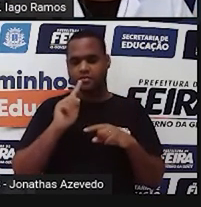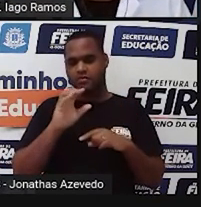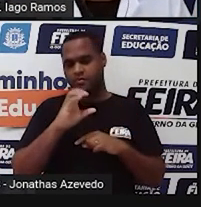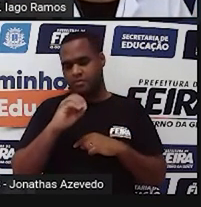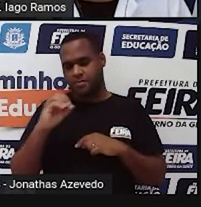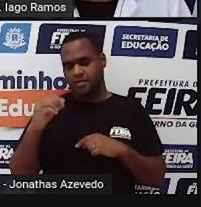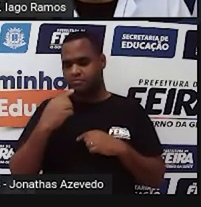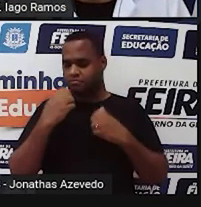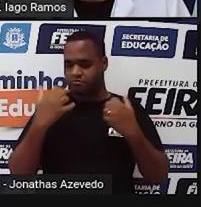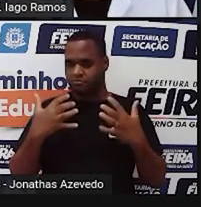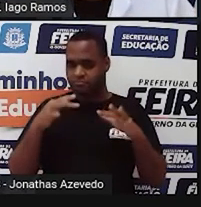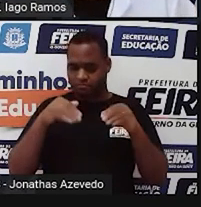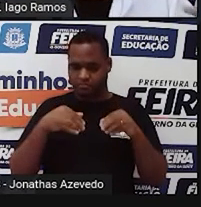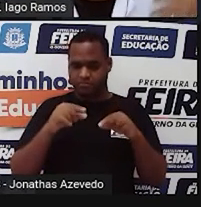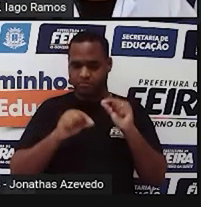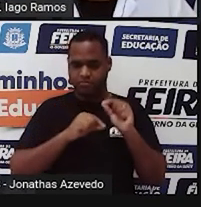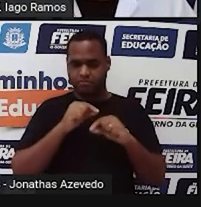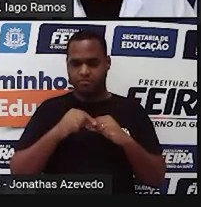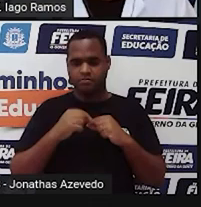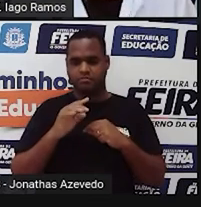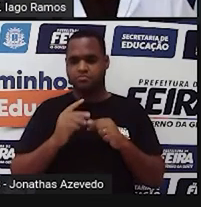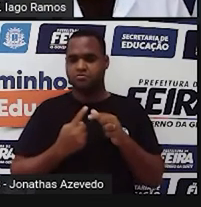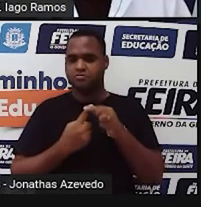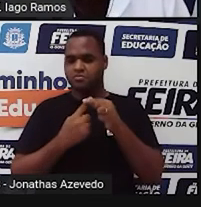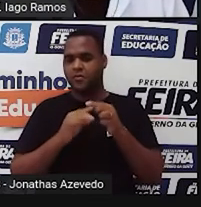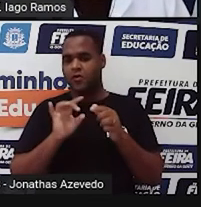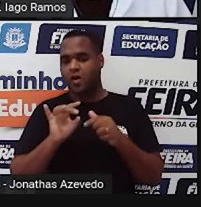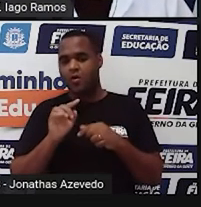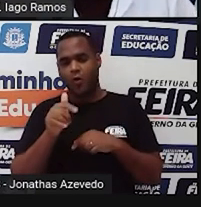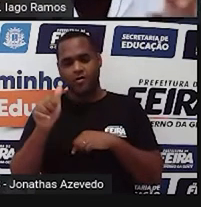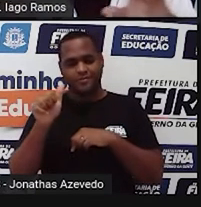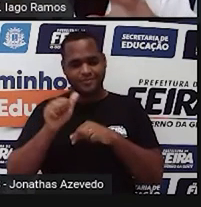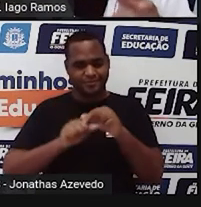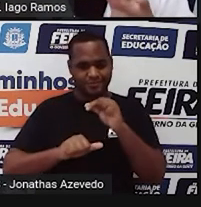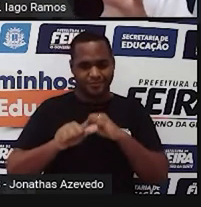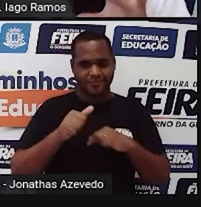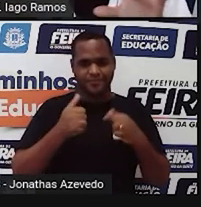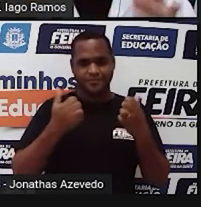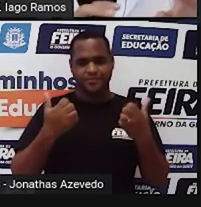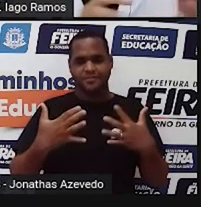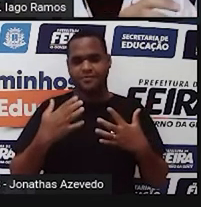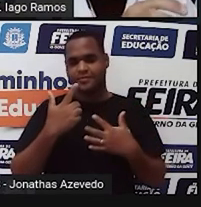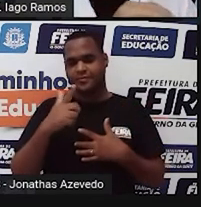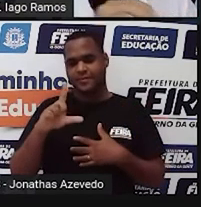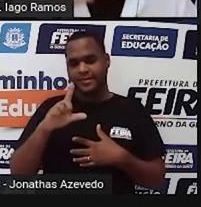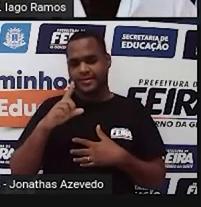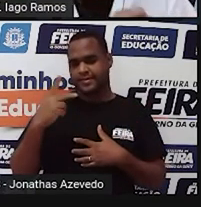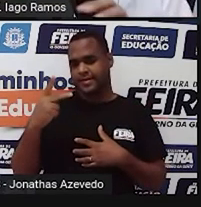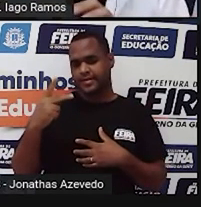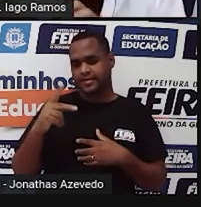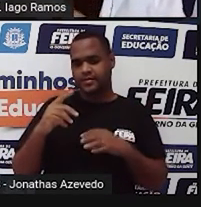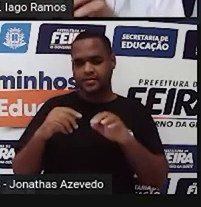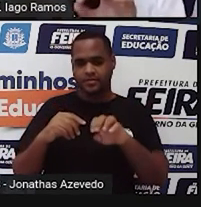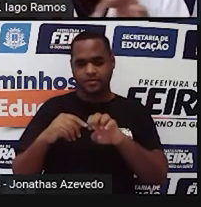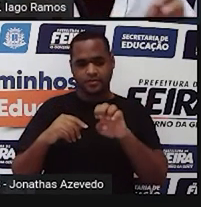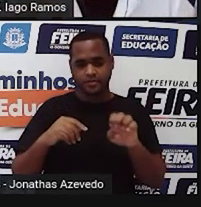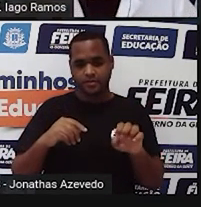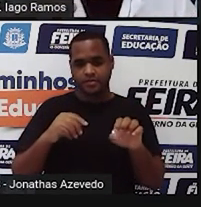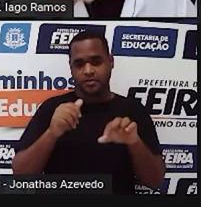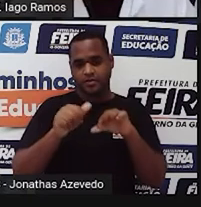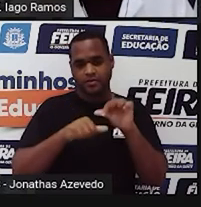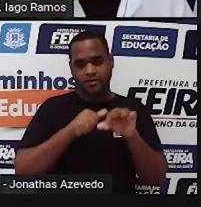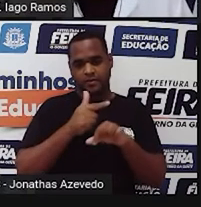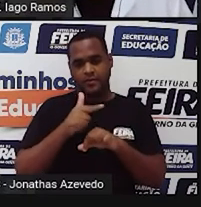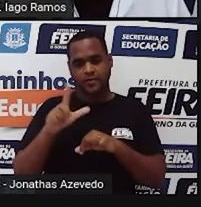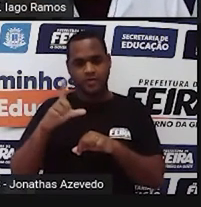unidade que a gente quer. Ou, no processo inverso, no sentido da esquerda, uma unidade indo